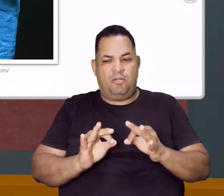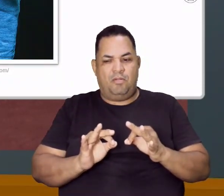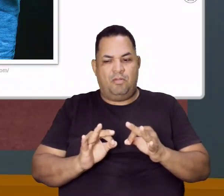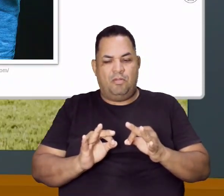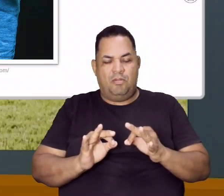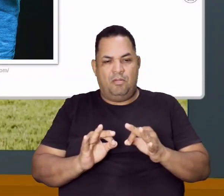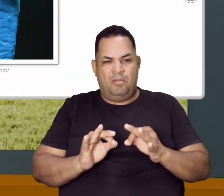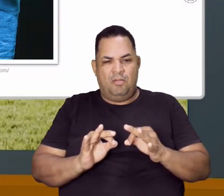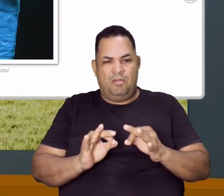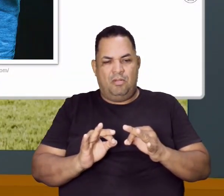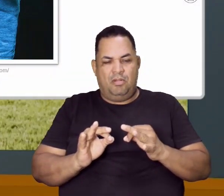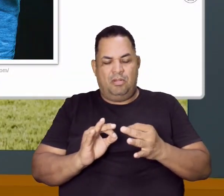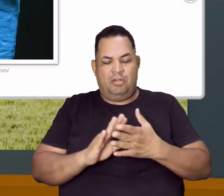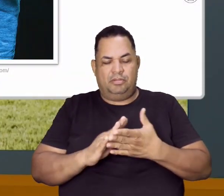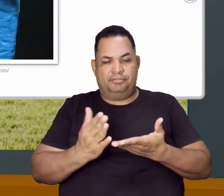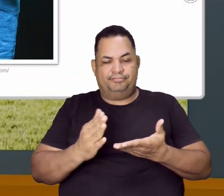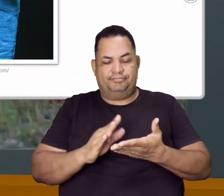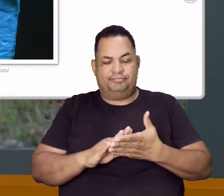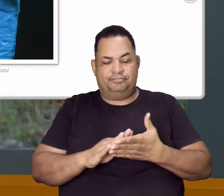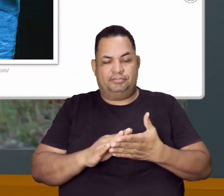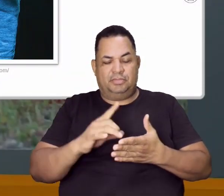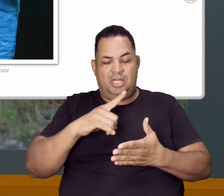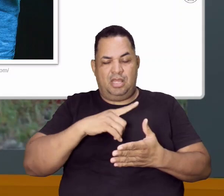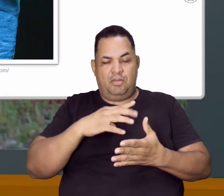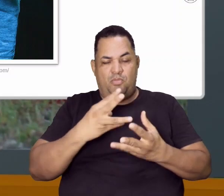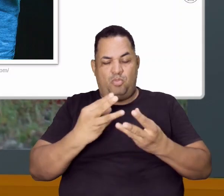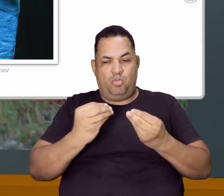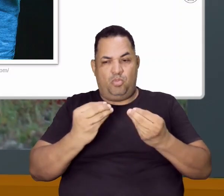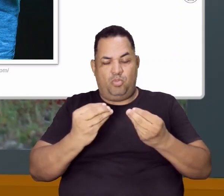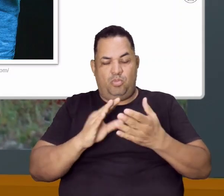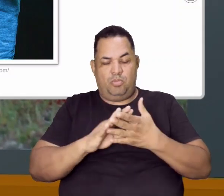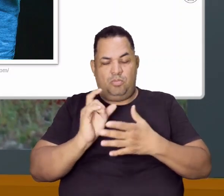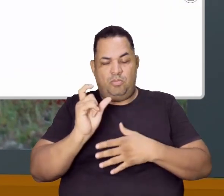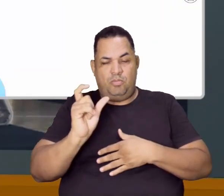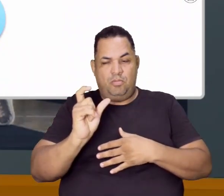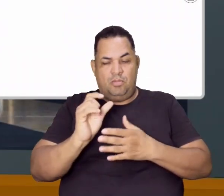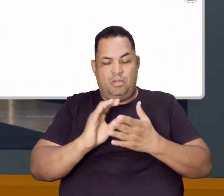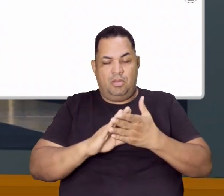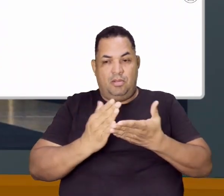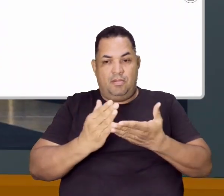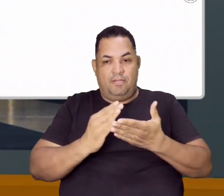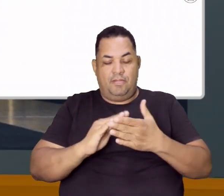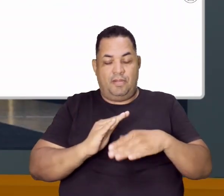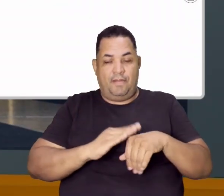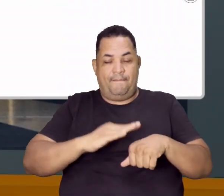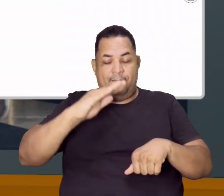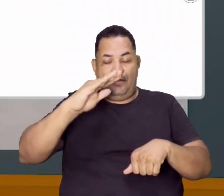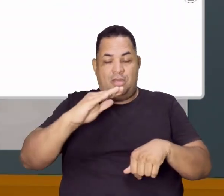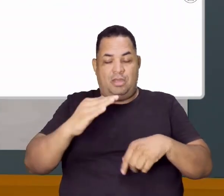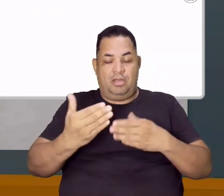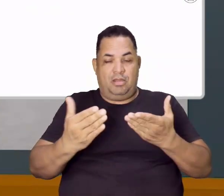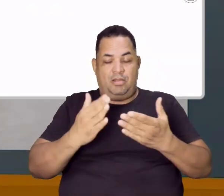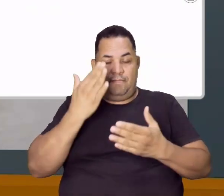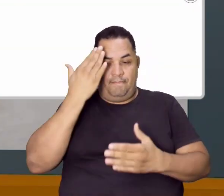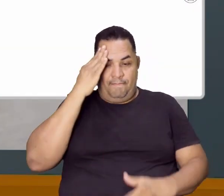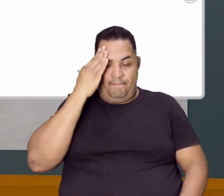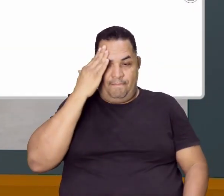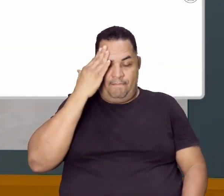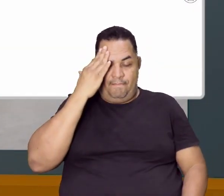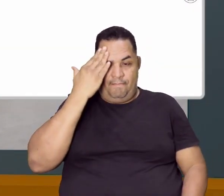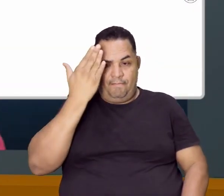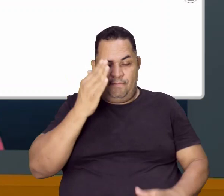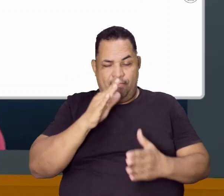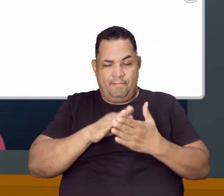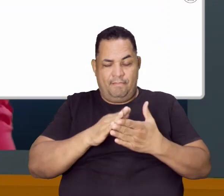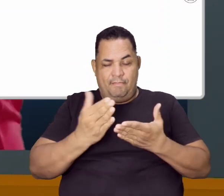Como eu vou chamar? Esse excesso, né? Esse excesso é a palavra que mais define. E aí eu posso entender ela também como